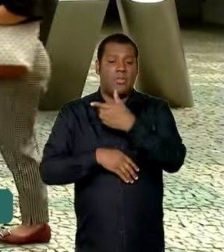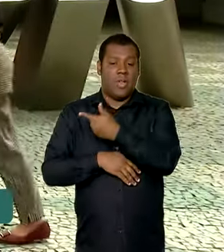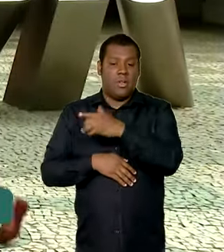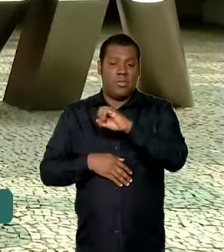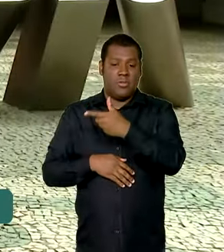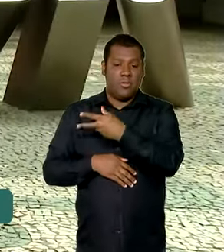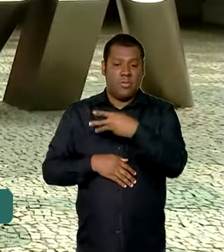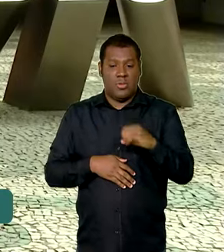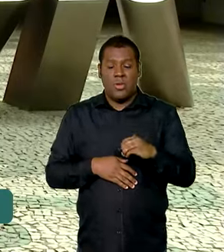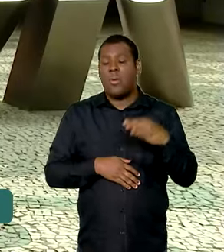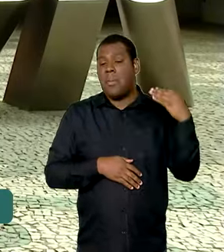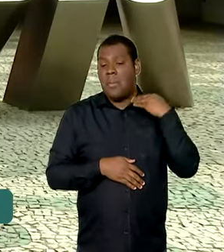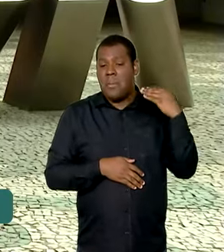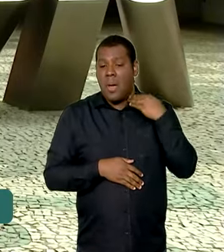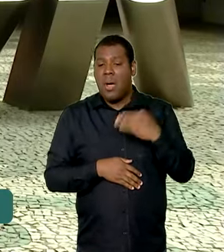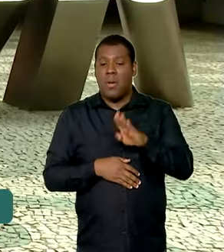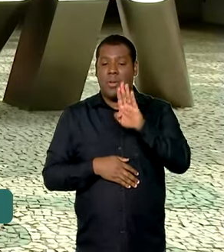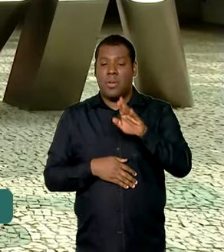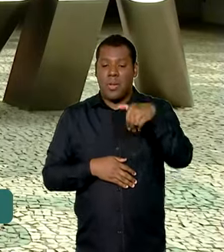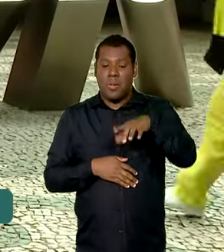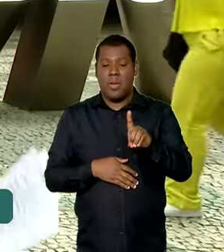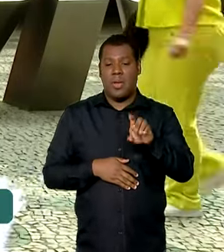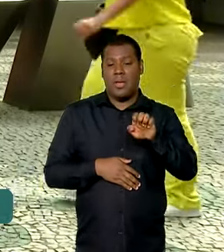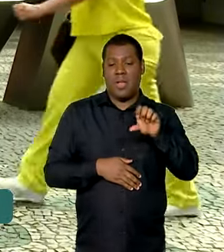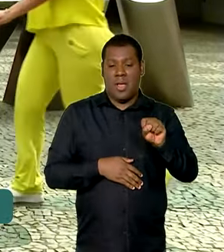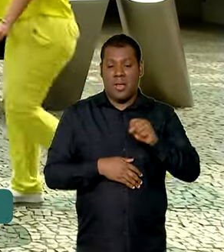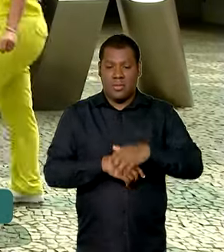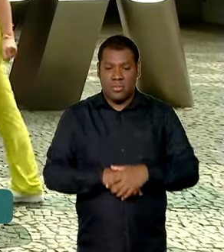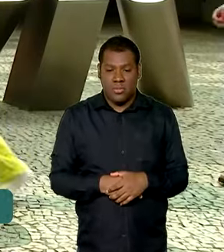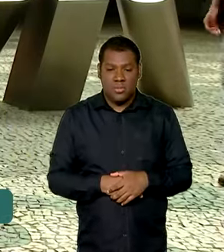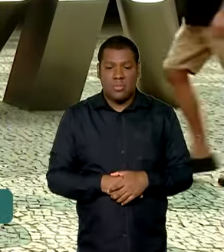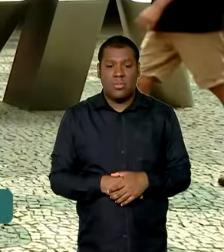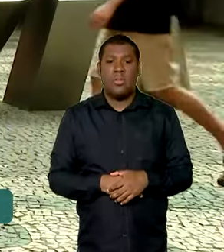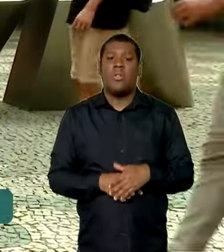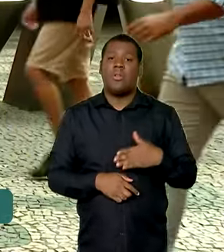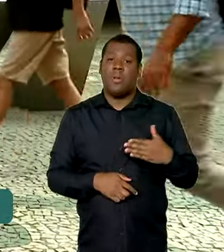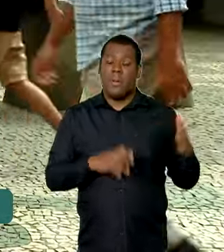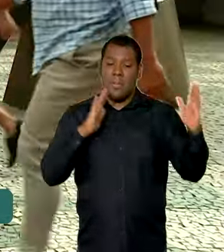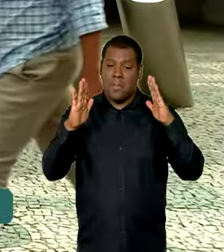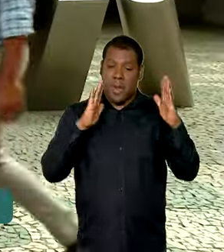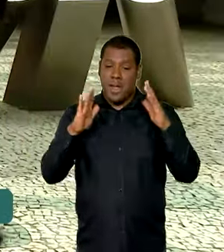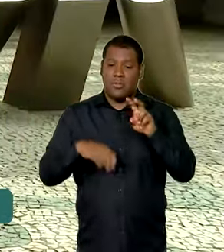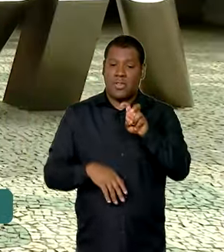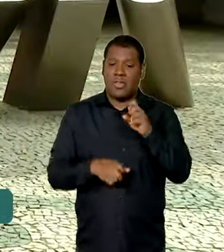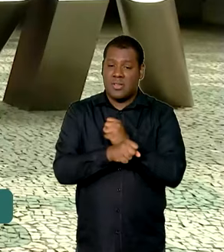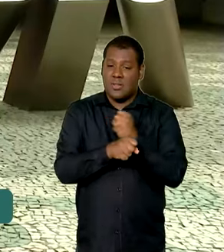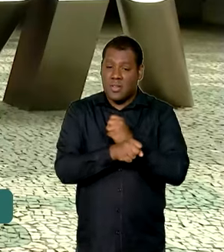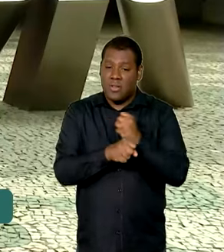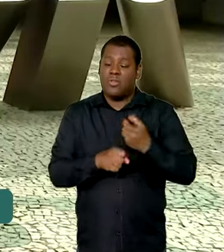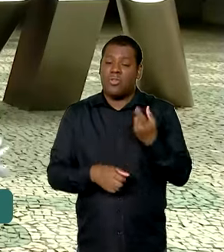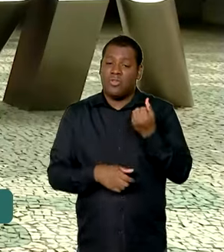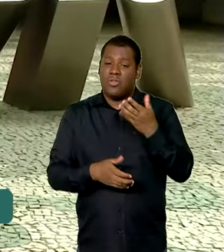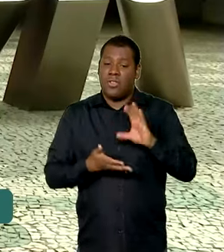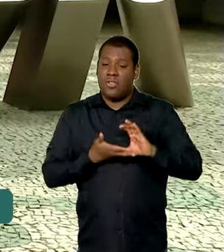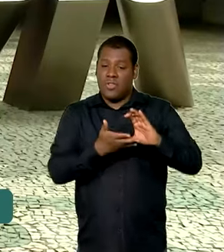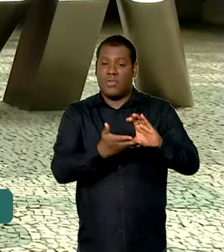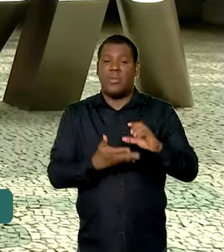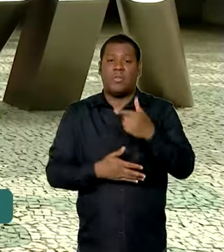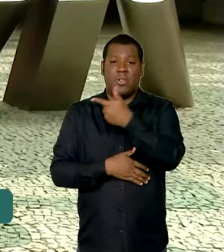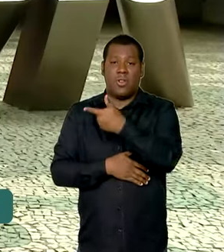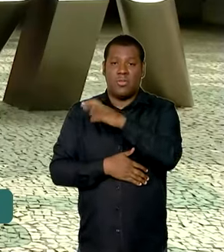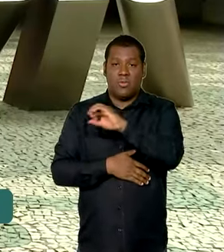Desenvolvimento Econômico e Social. Nos próximos cinco anos, serão investidos 200 milhões de reais.